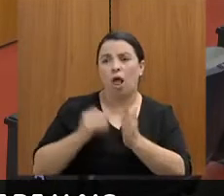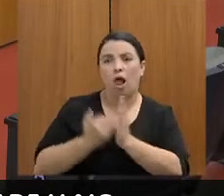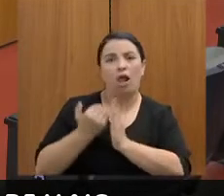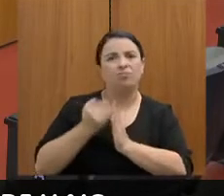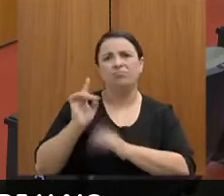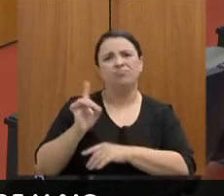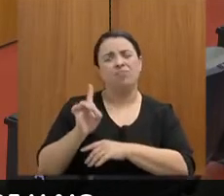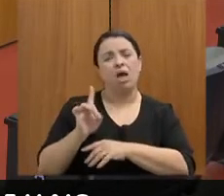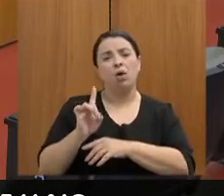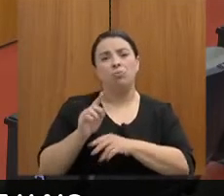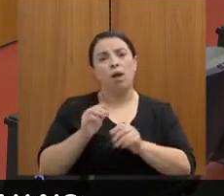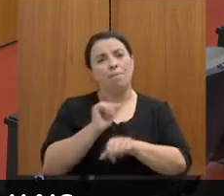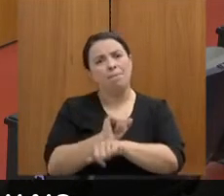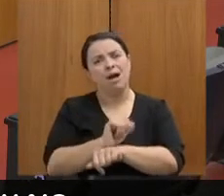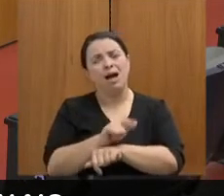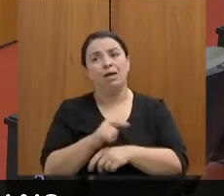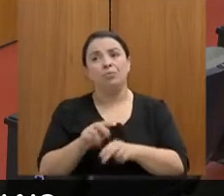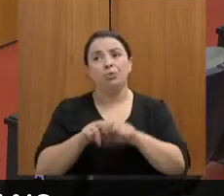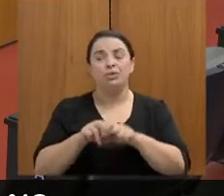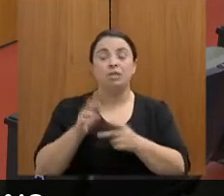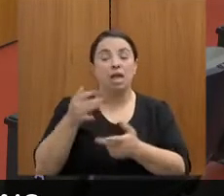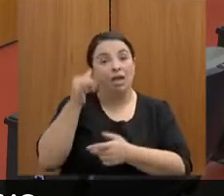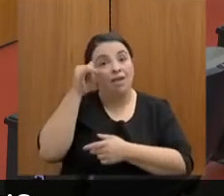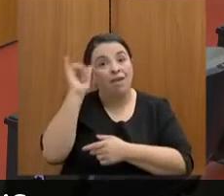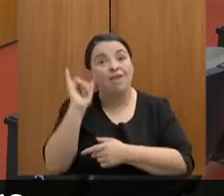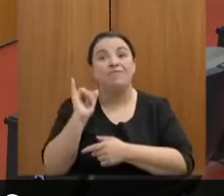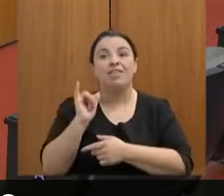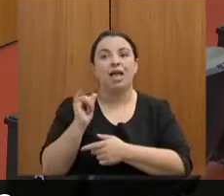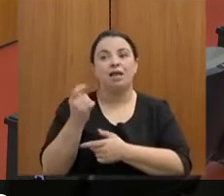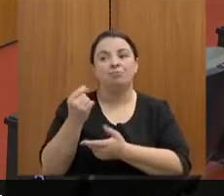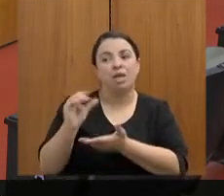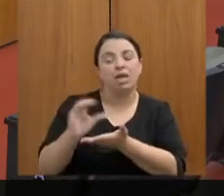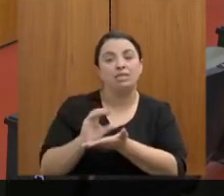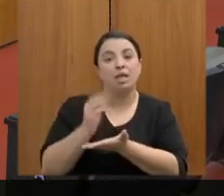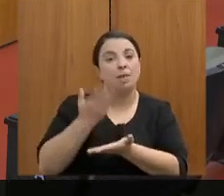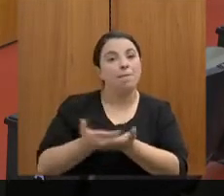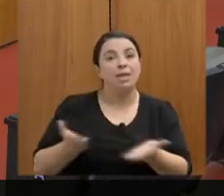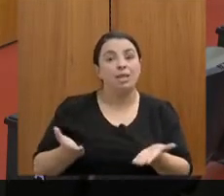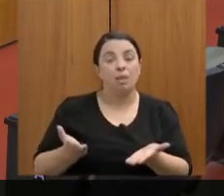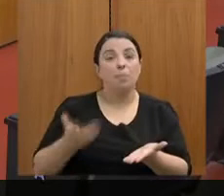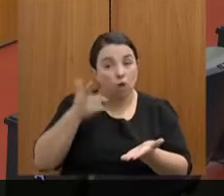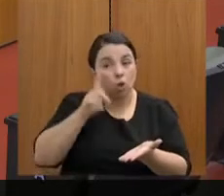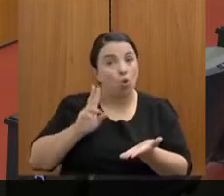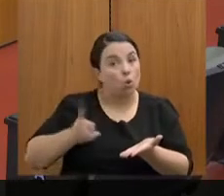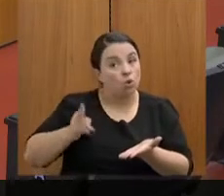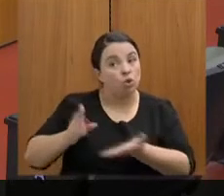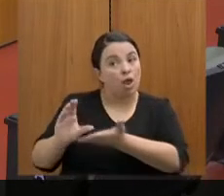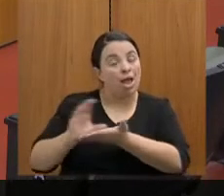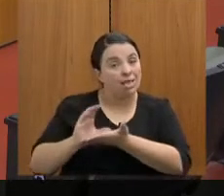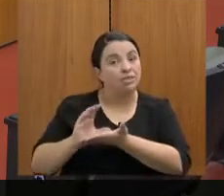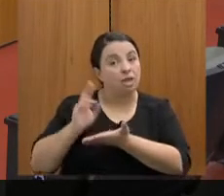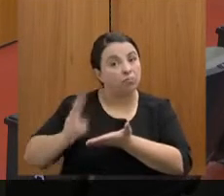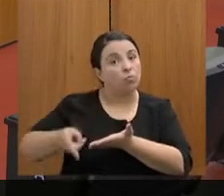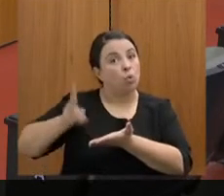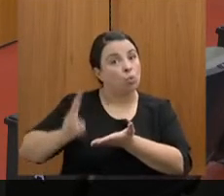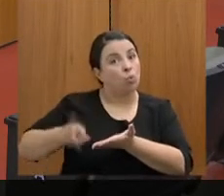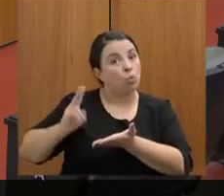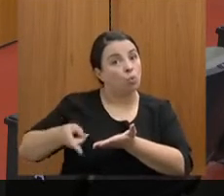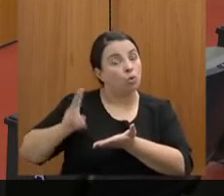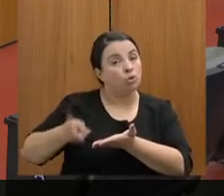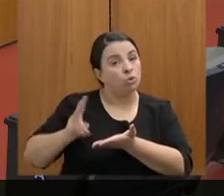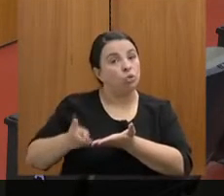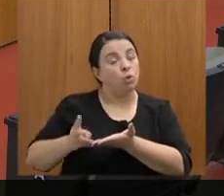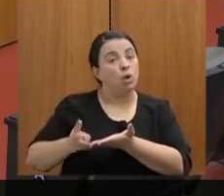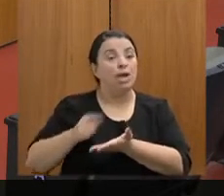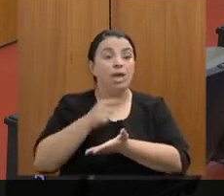já que não pode perder receitas, que se mantenha a receita atual, mas segurando, que deixe o